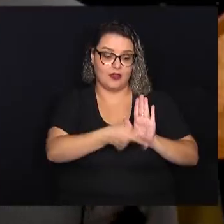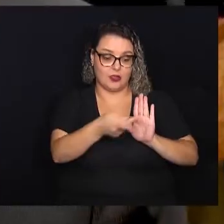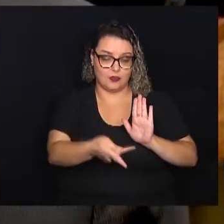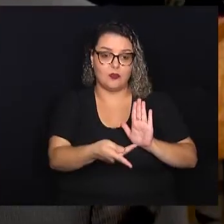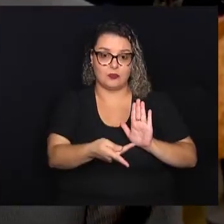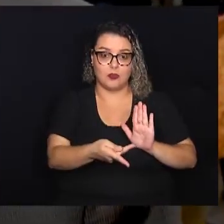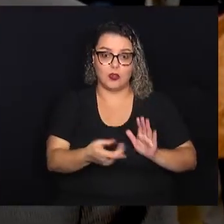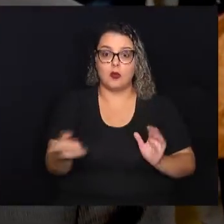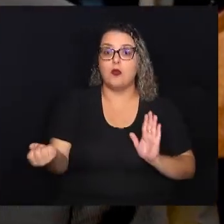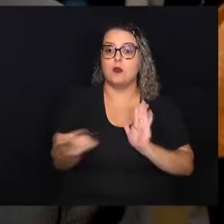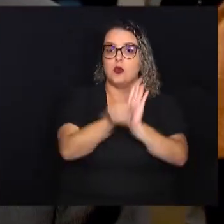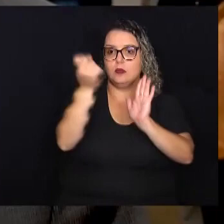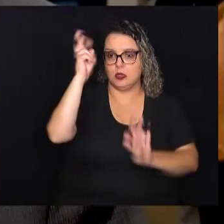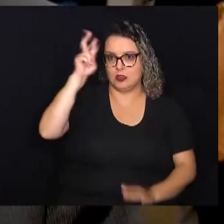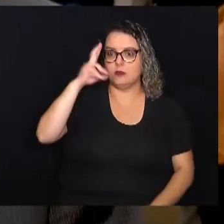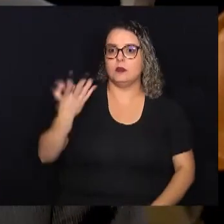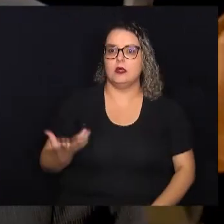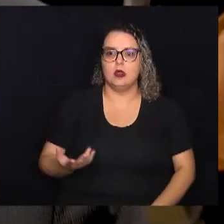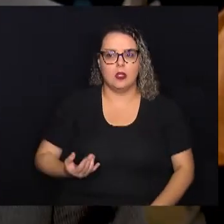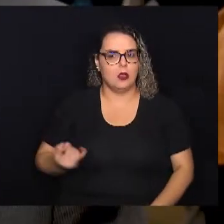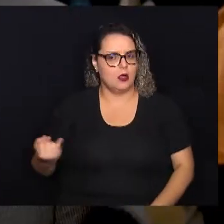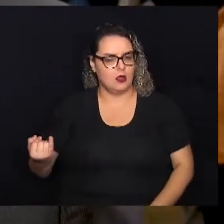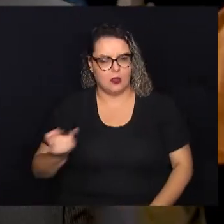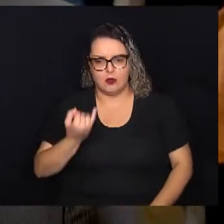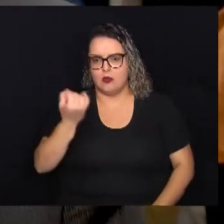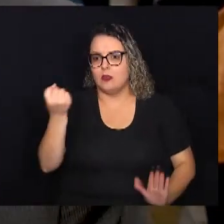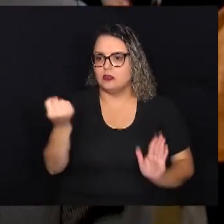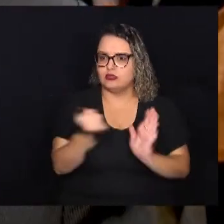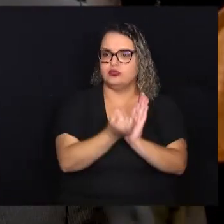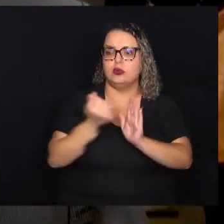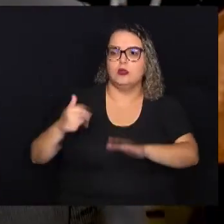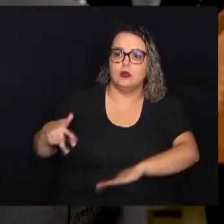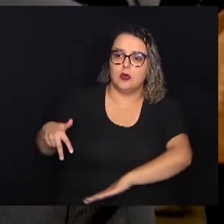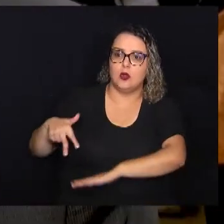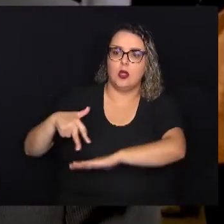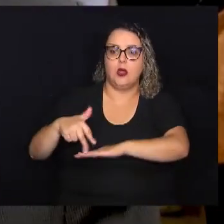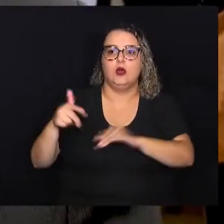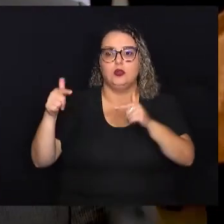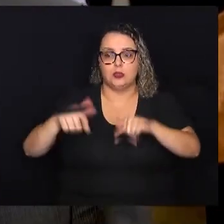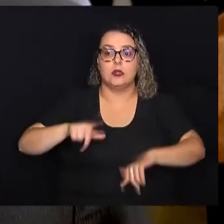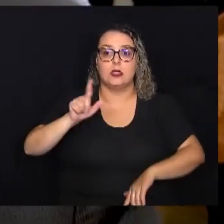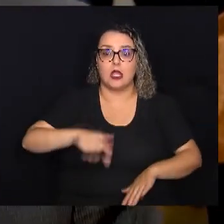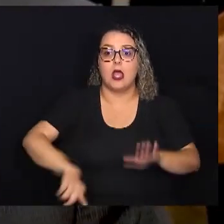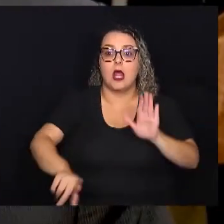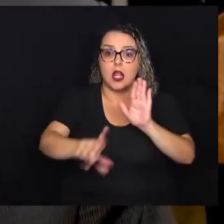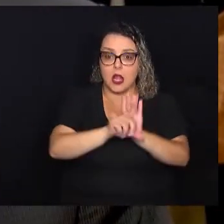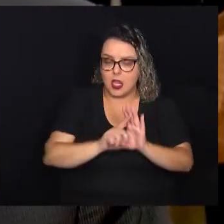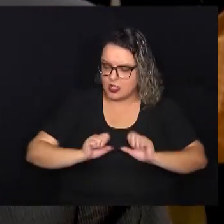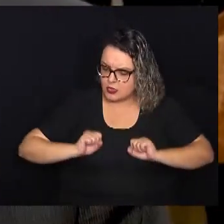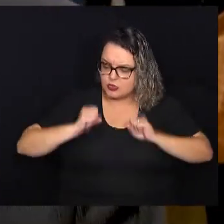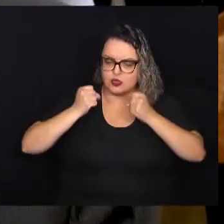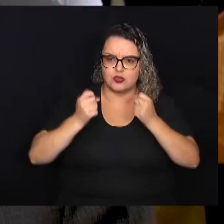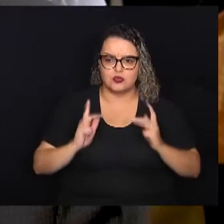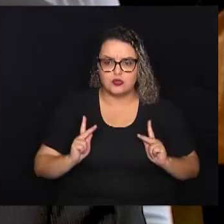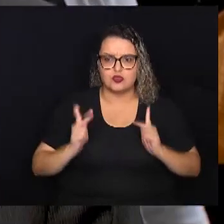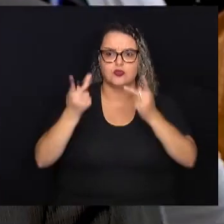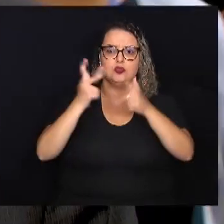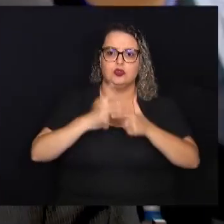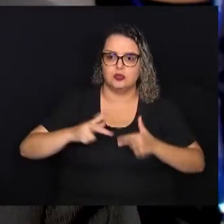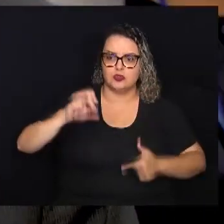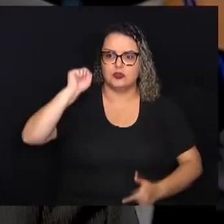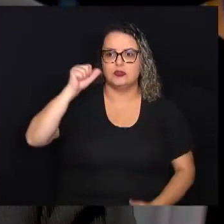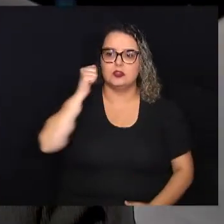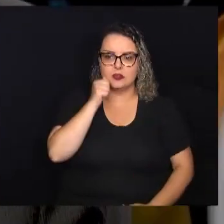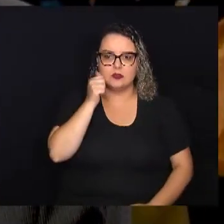histórico. Isso marca esse movimento de ocupação do espaço que é legítimo, de conquista das mulheres na